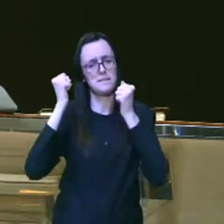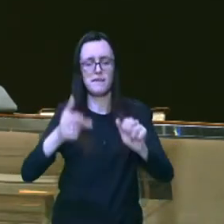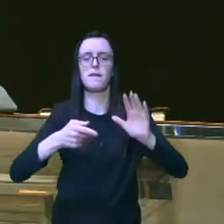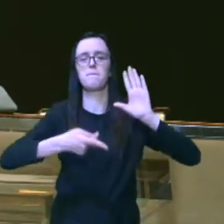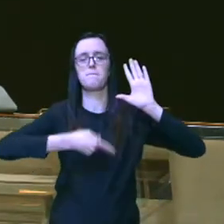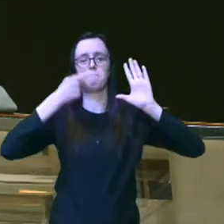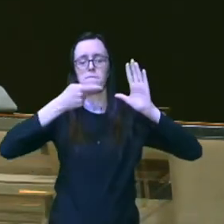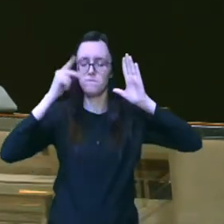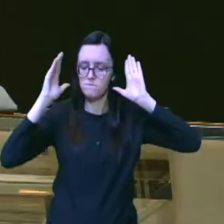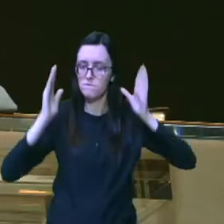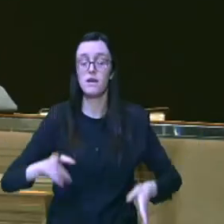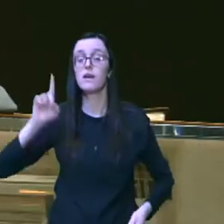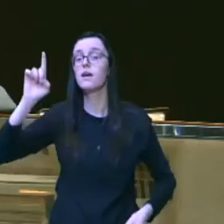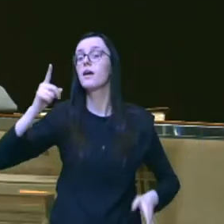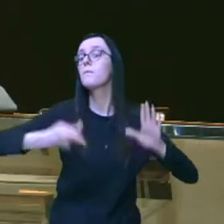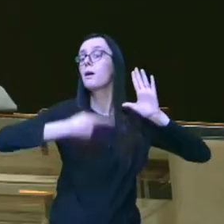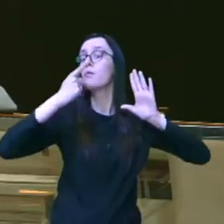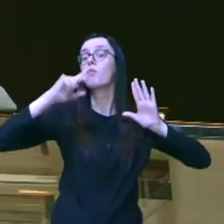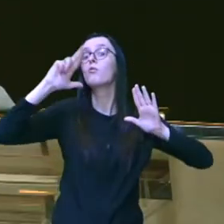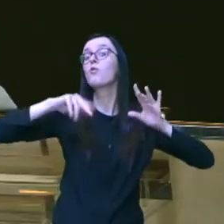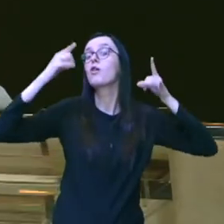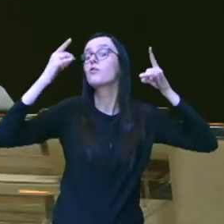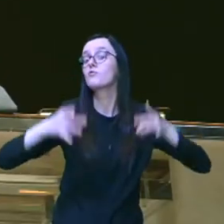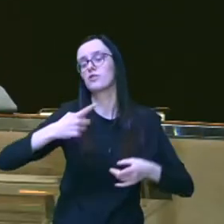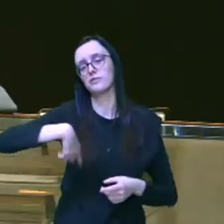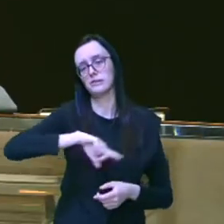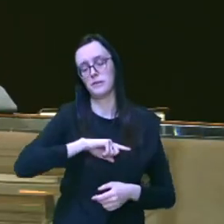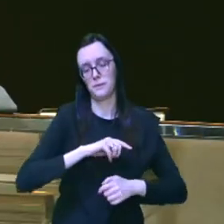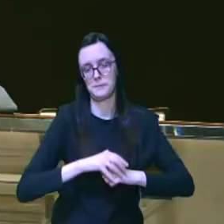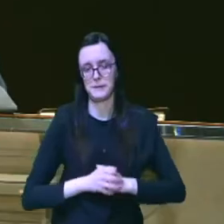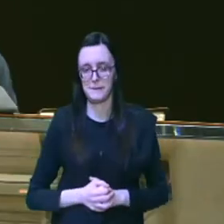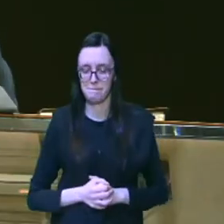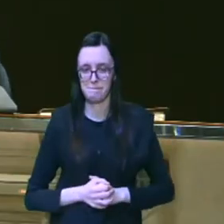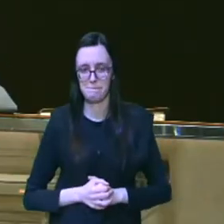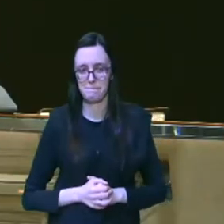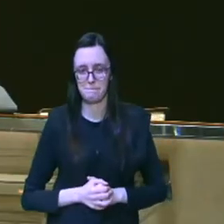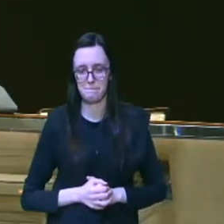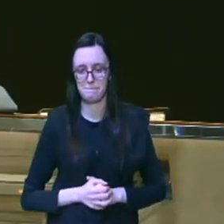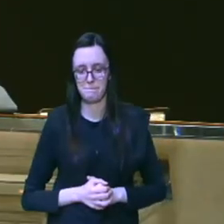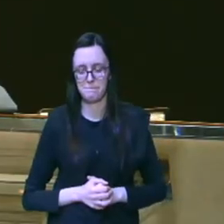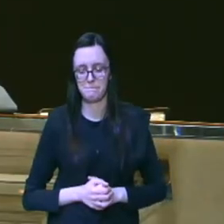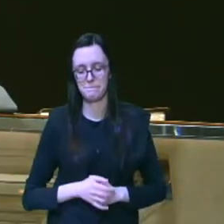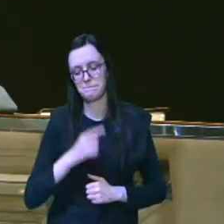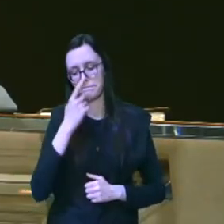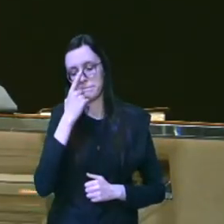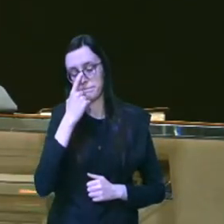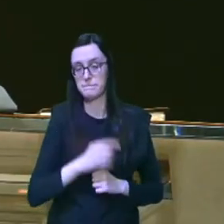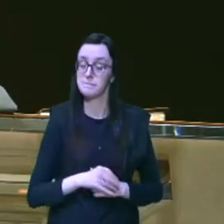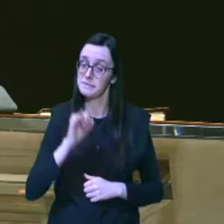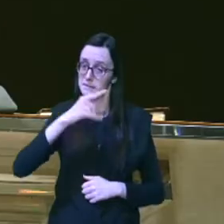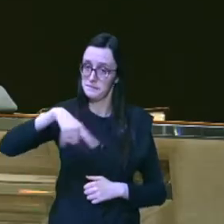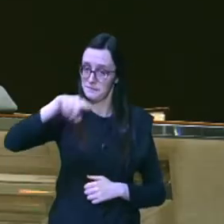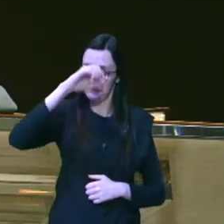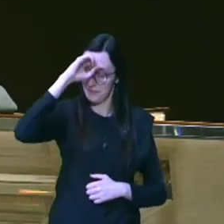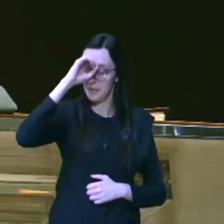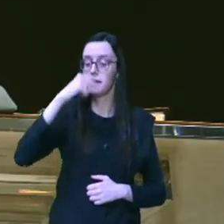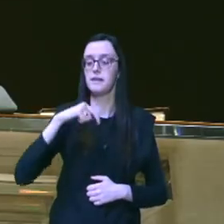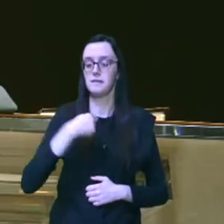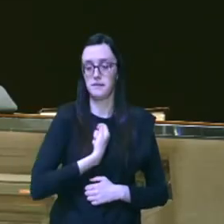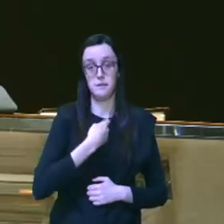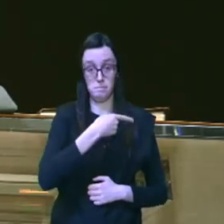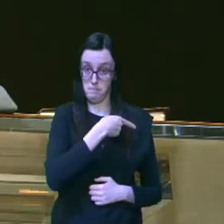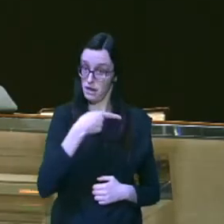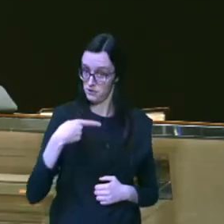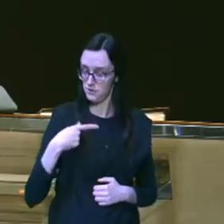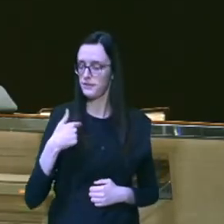promete não nos desamparar pra quem eles que não sabem eu sou pastor tenho